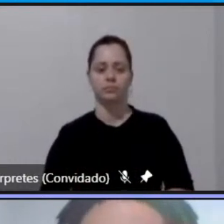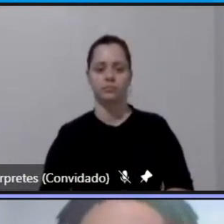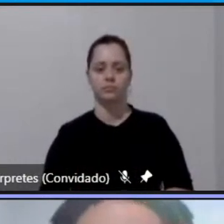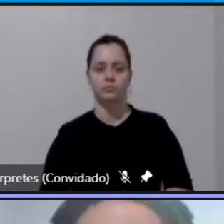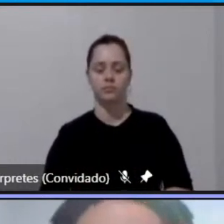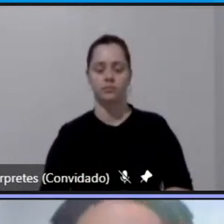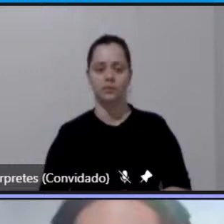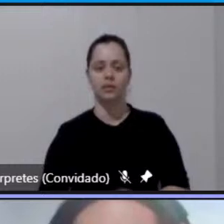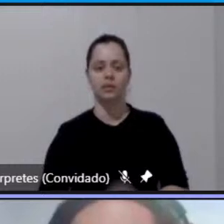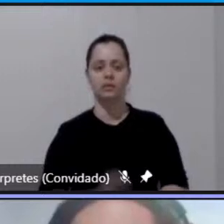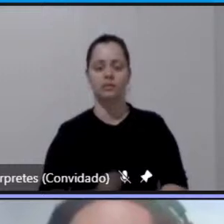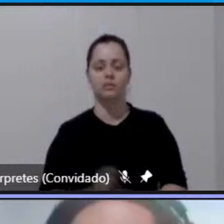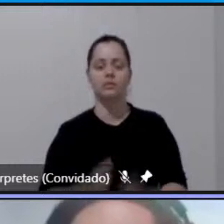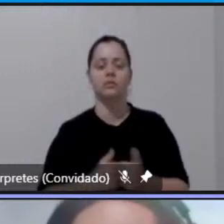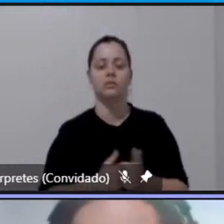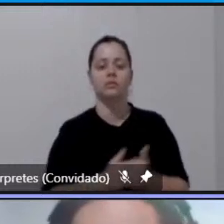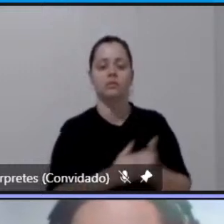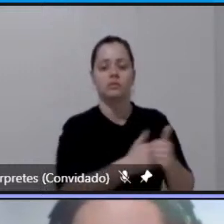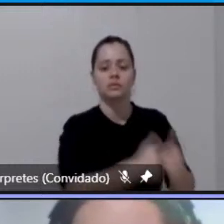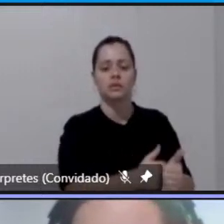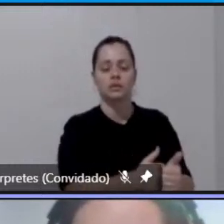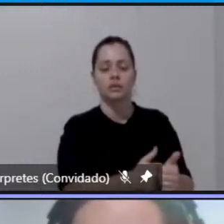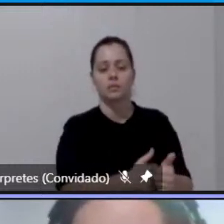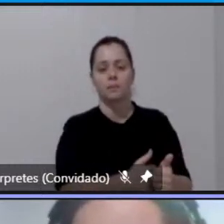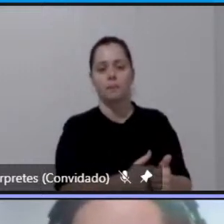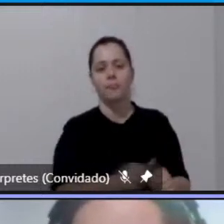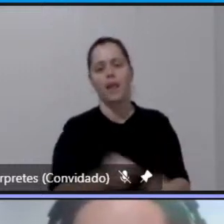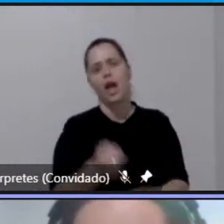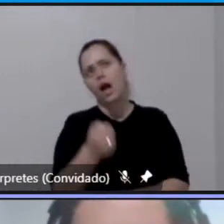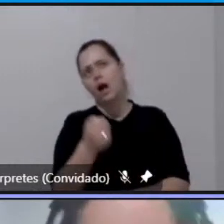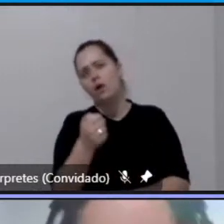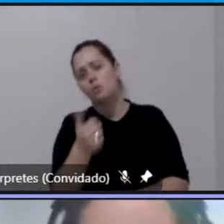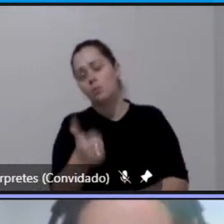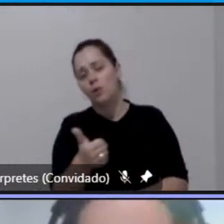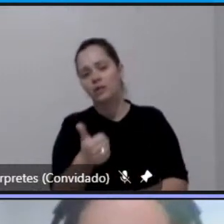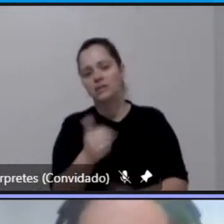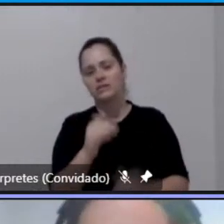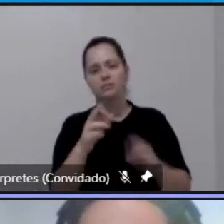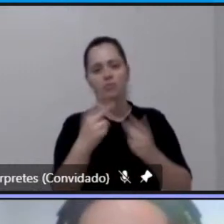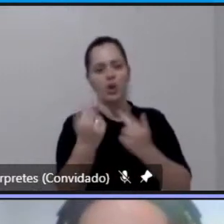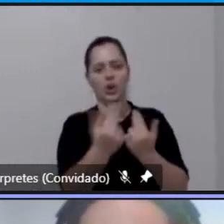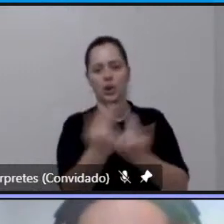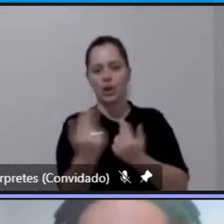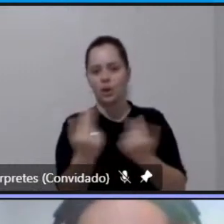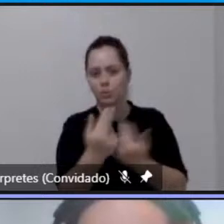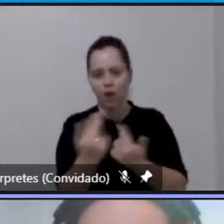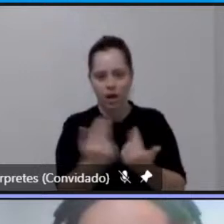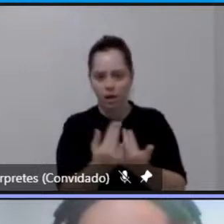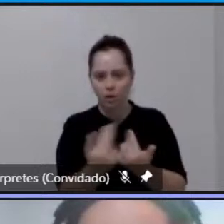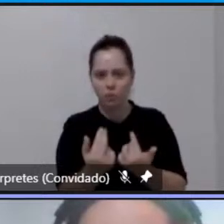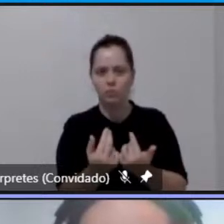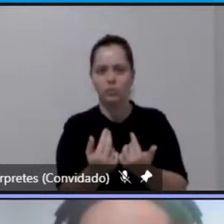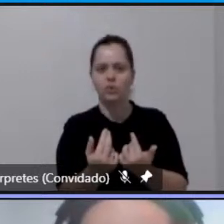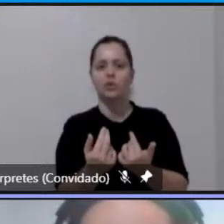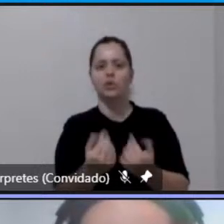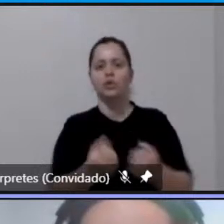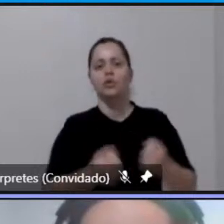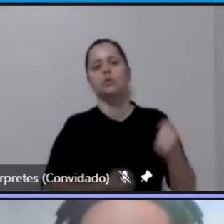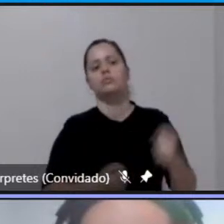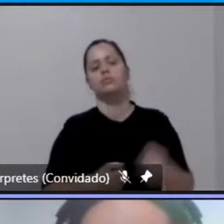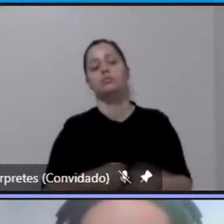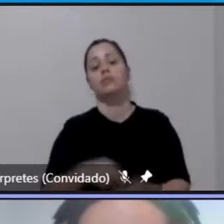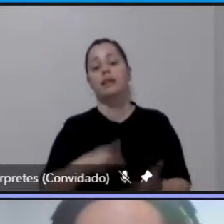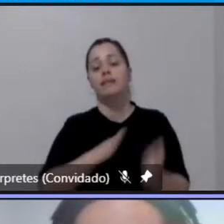seguidos seguidos não quase que quase que empatado com os deslocamentos